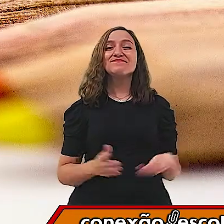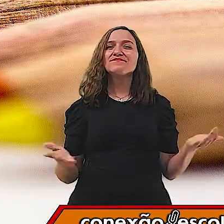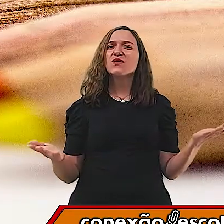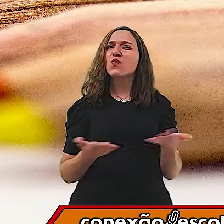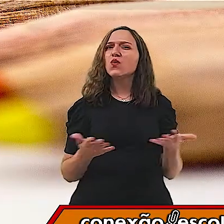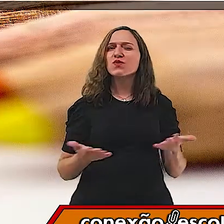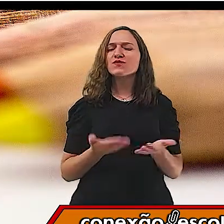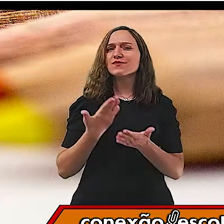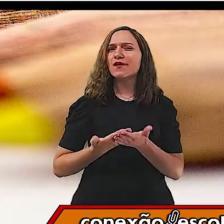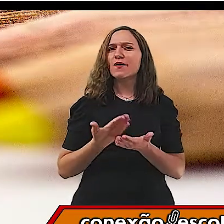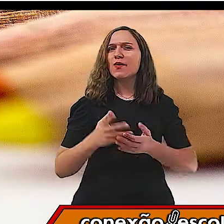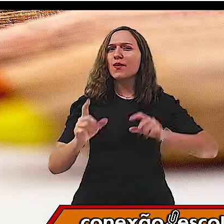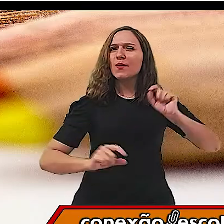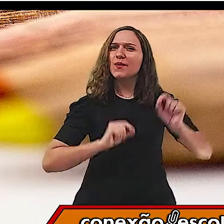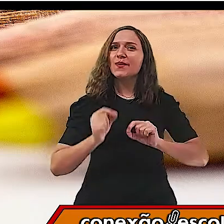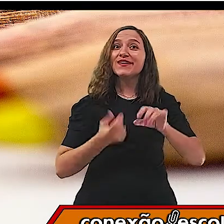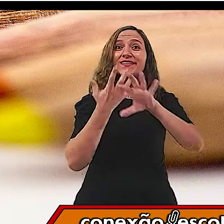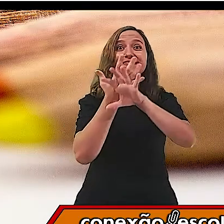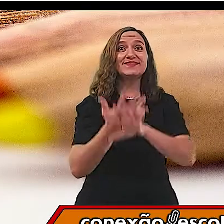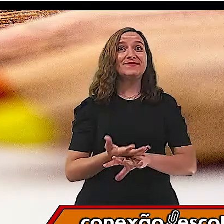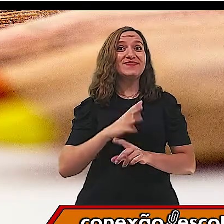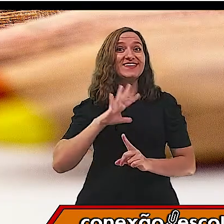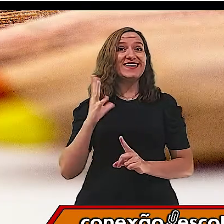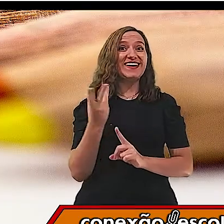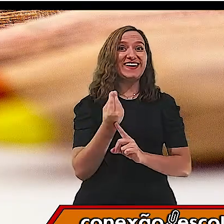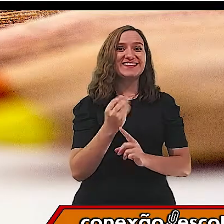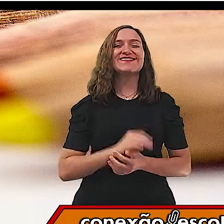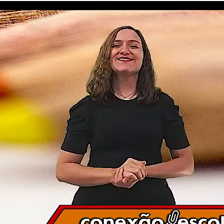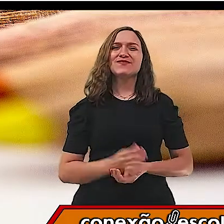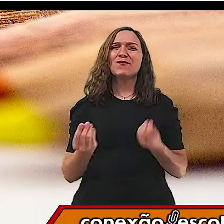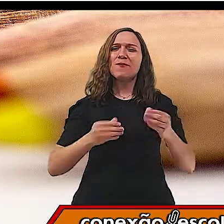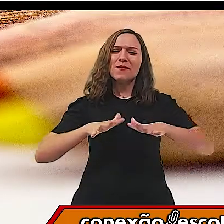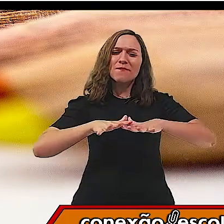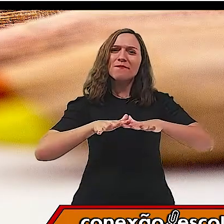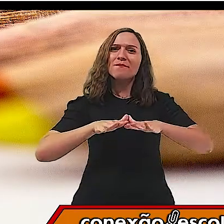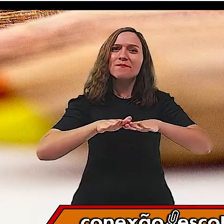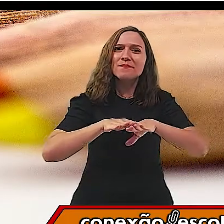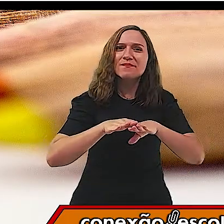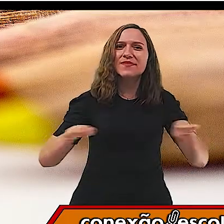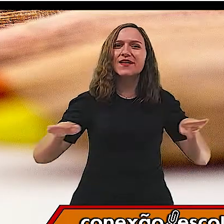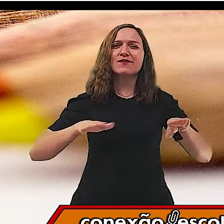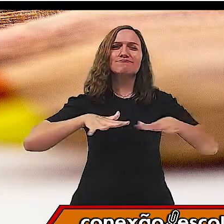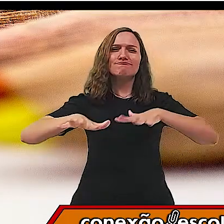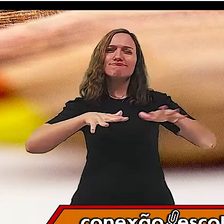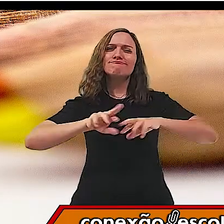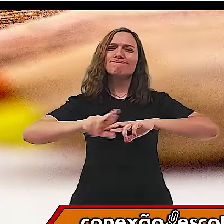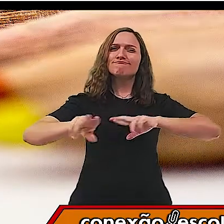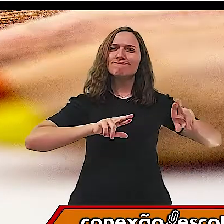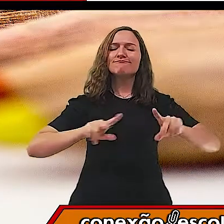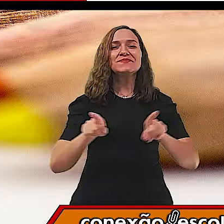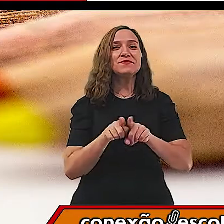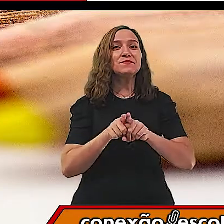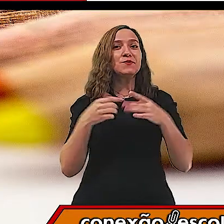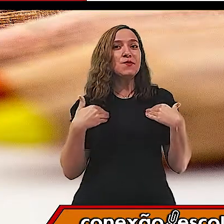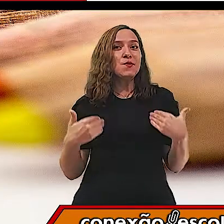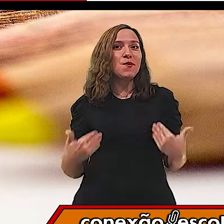Hoje a nossa aula é de arte, planos ou níveis em dança. Vamos lá?